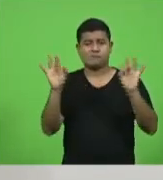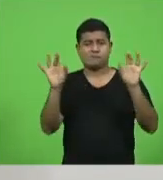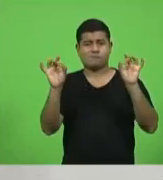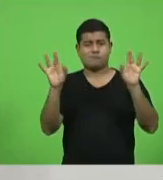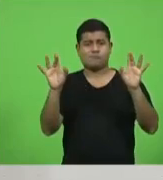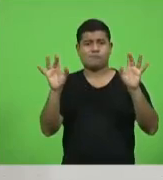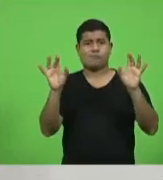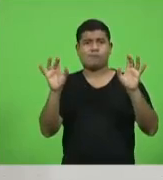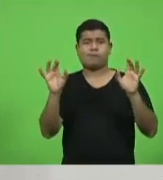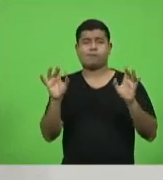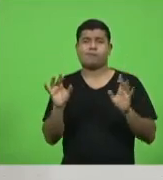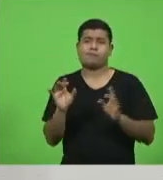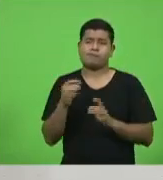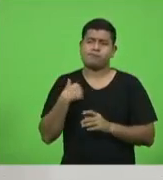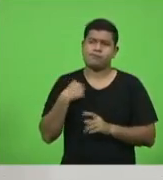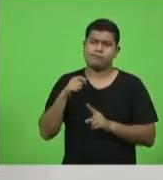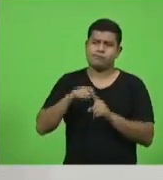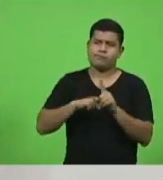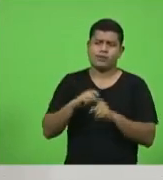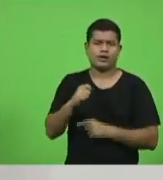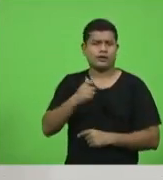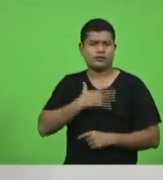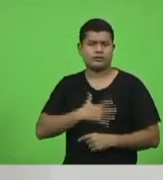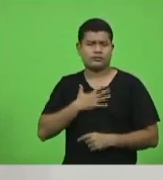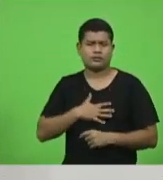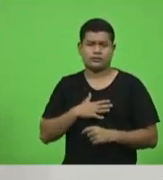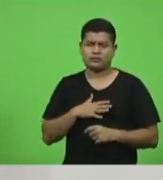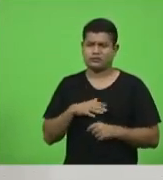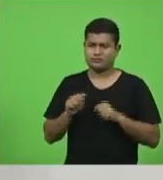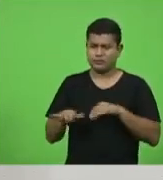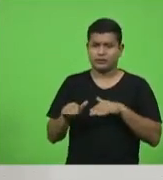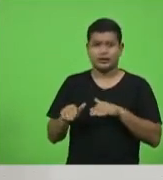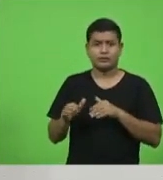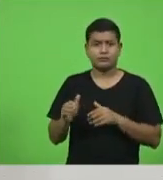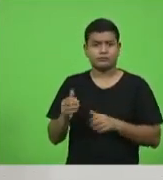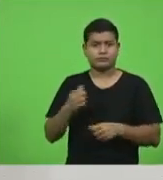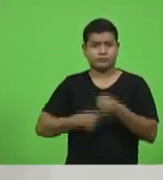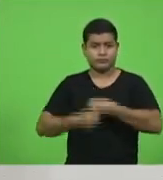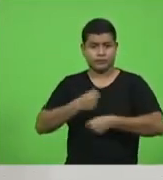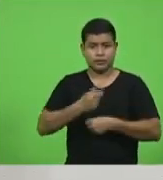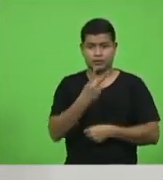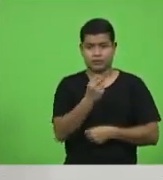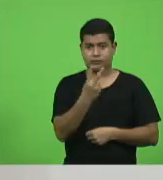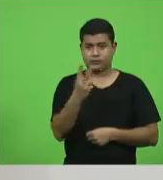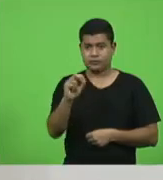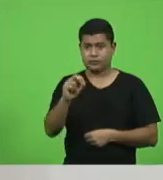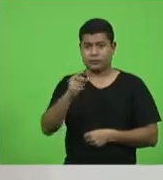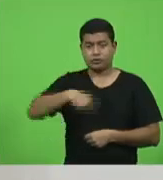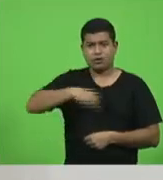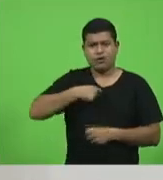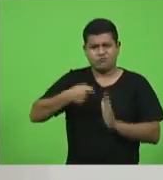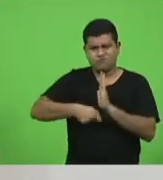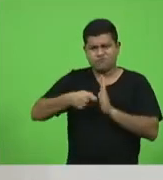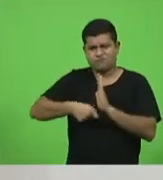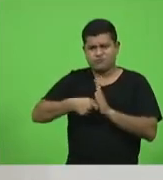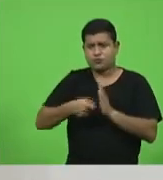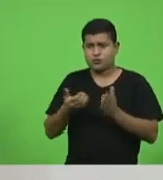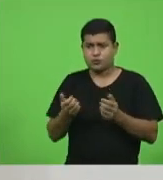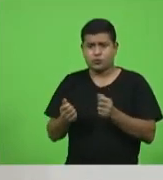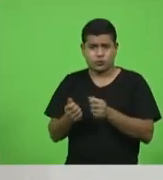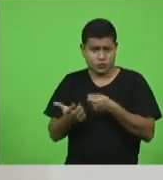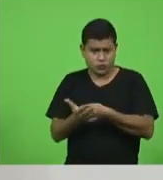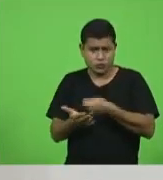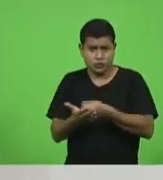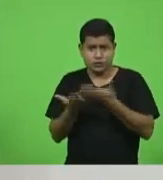mês de agosto setembro do ano passado nós insistimos com o secretário de saúde André Morto